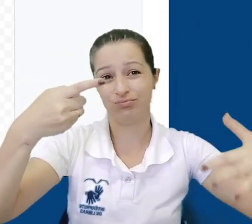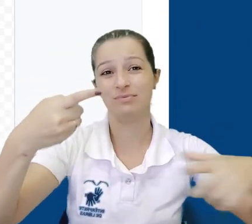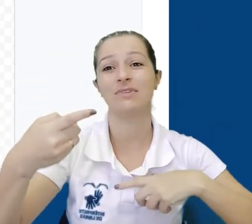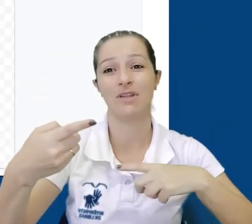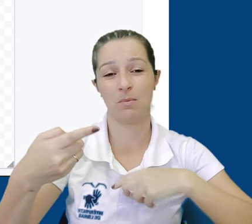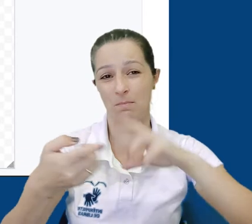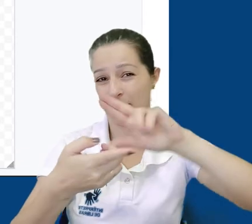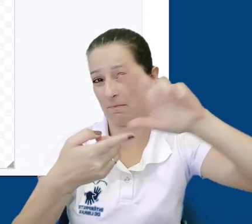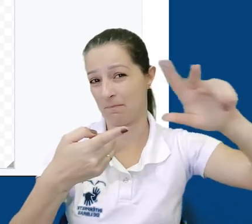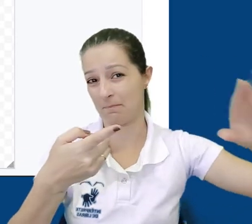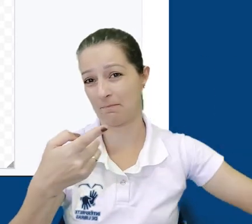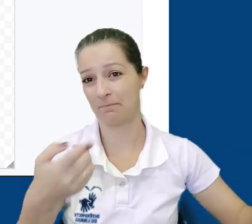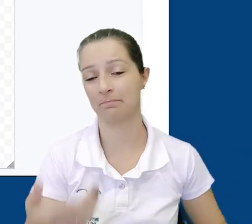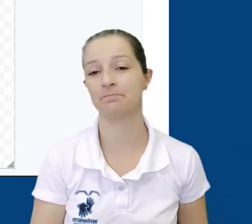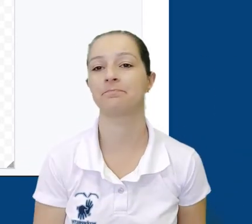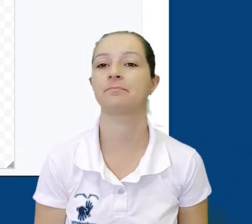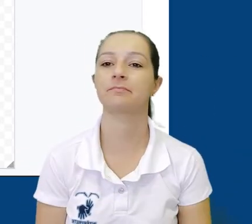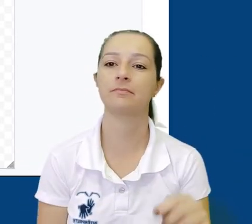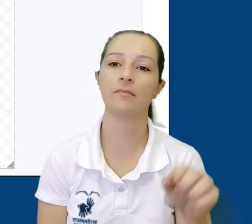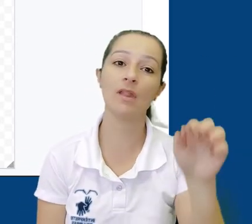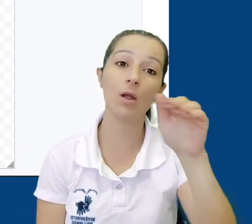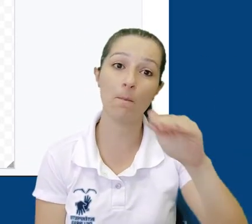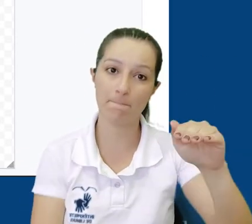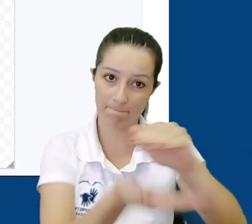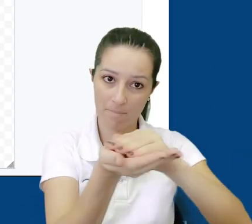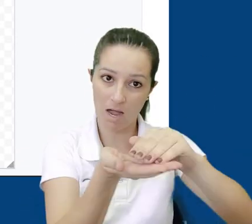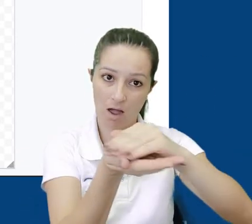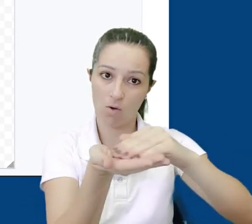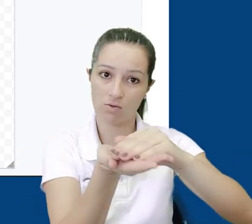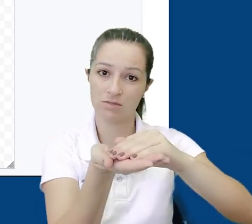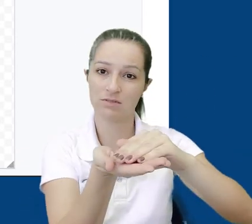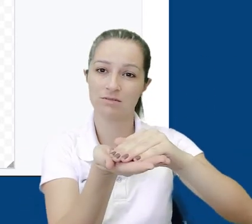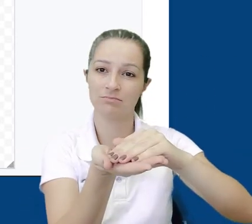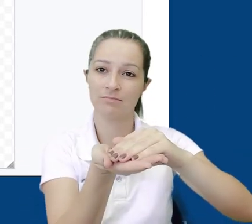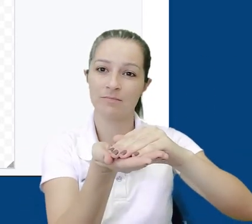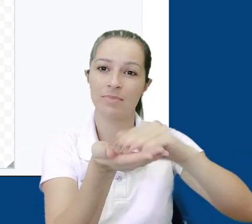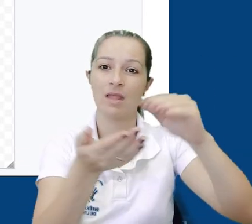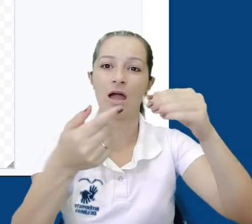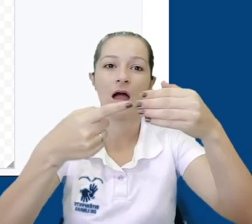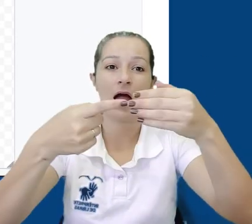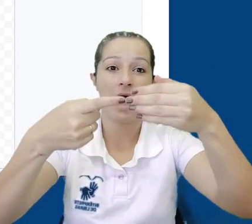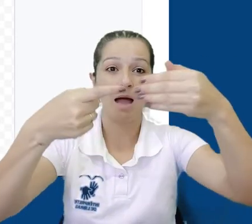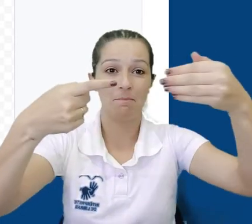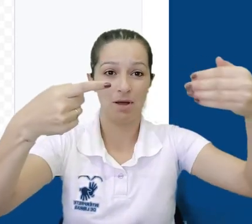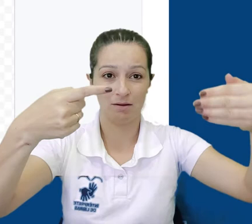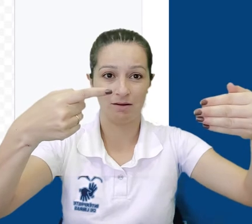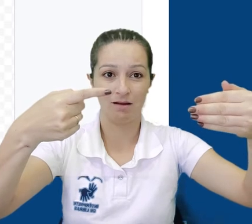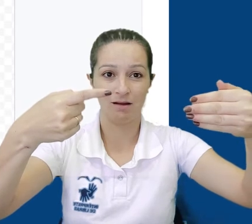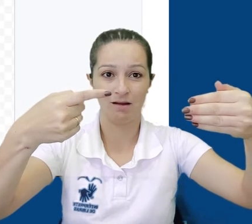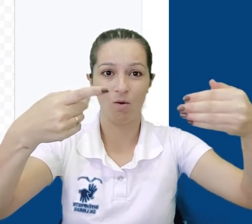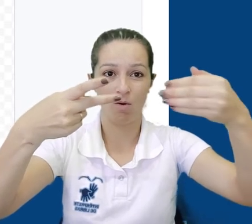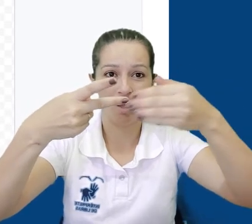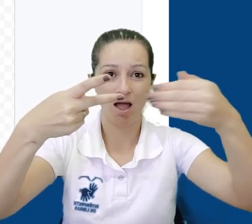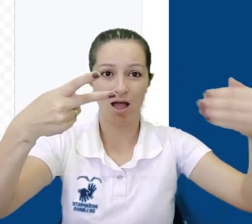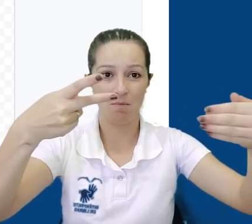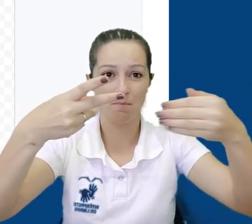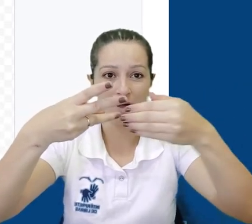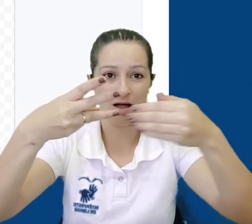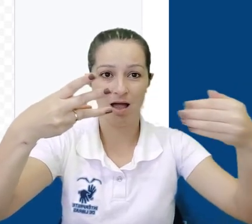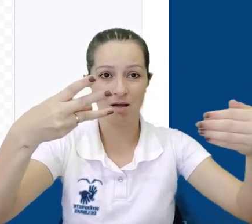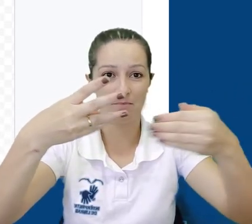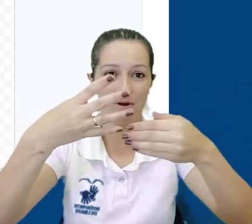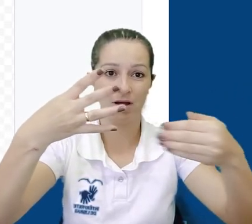ou símbolos matemáticos. Ao posicionar o mouse sobre uma seção, uma aba ao lado se abrirá e poderemos ver a